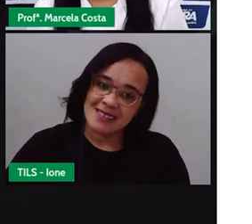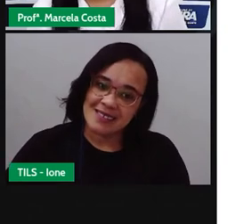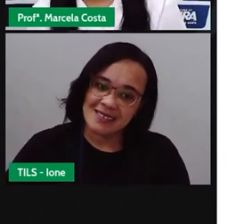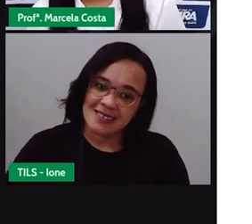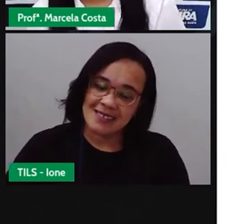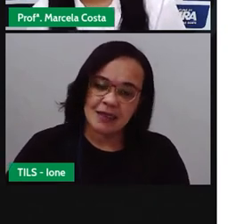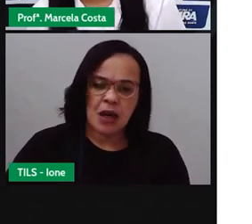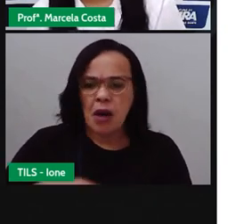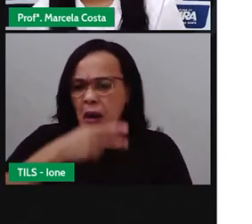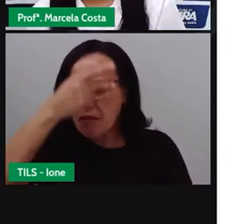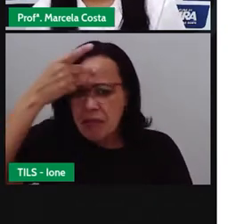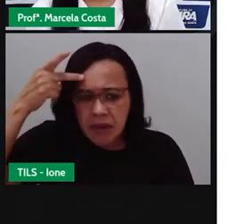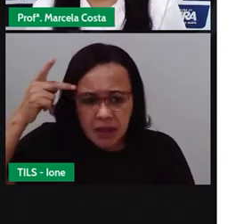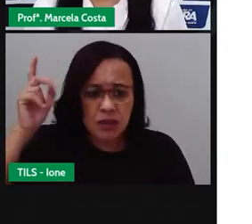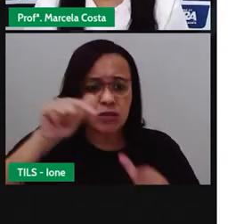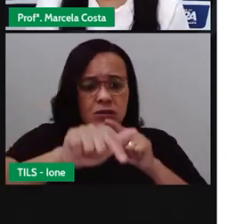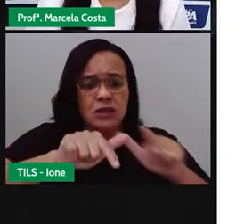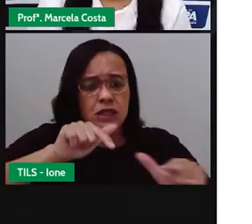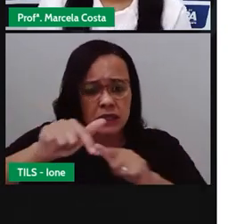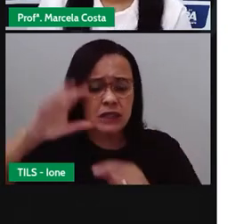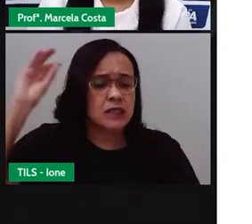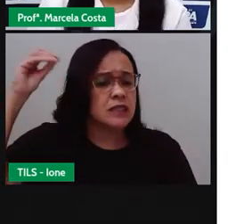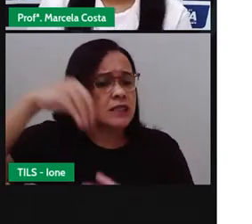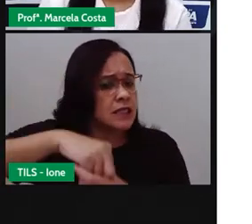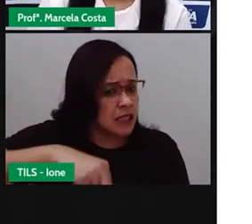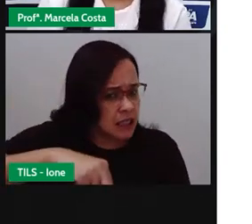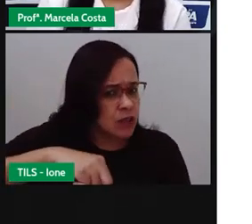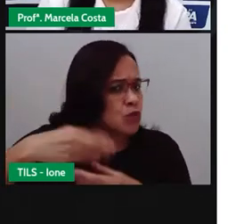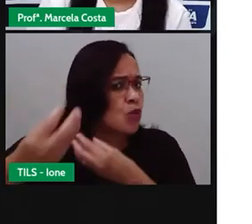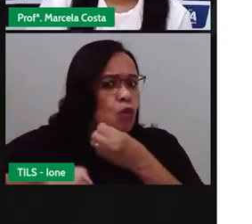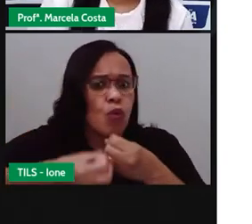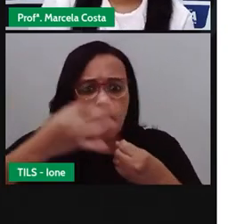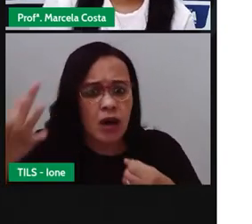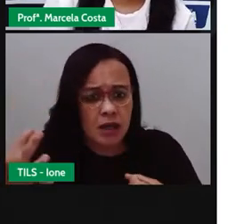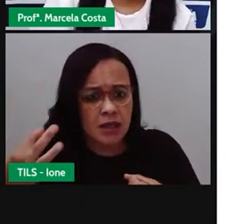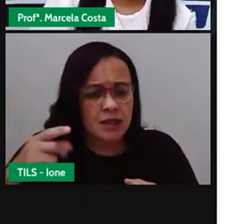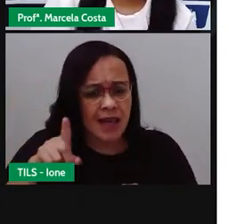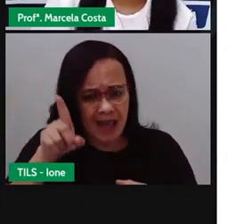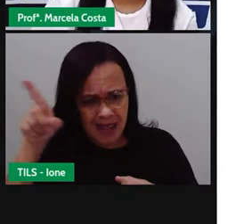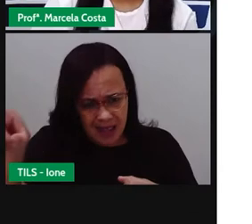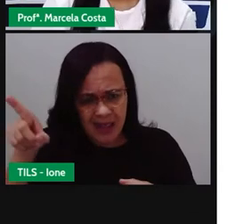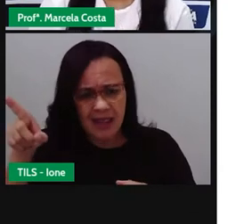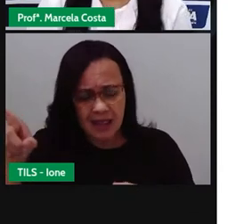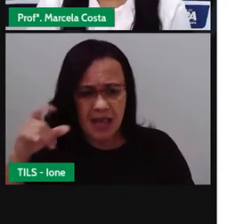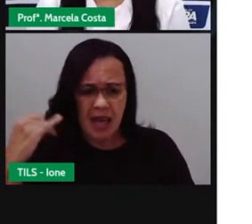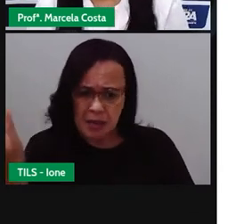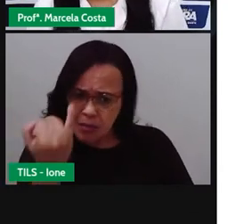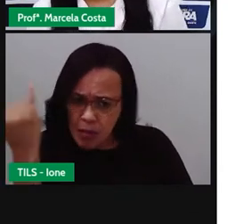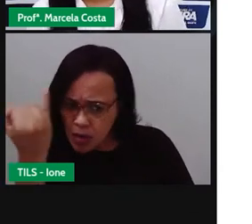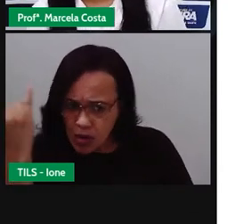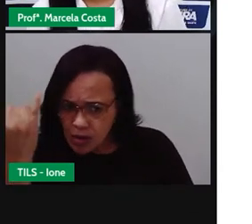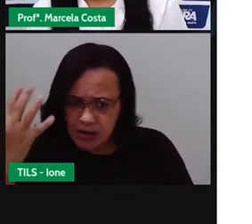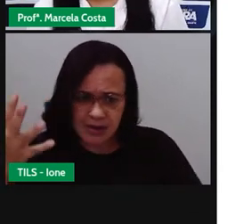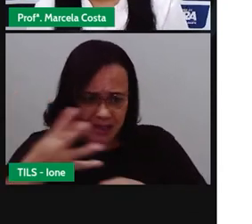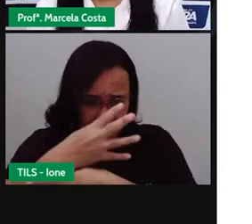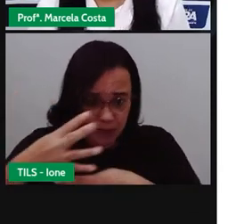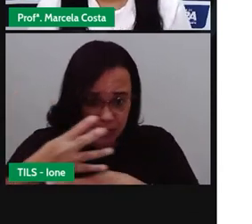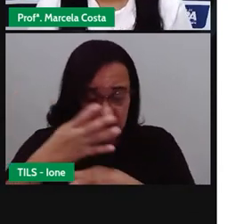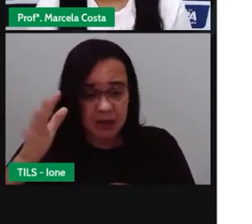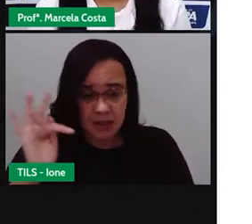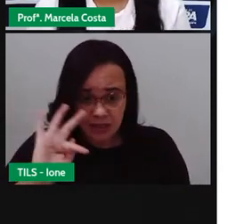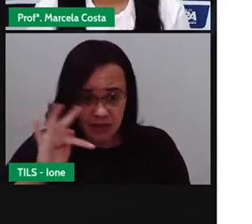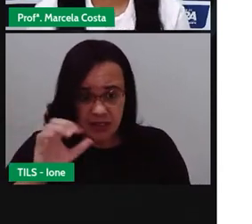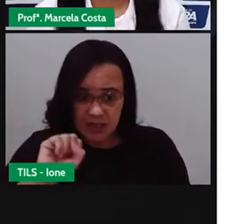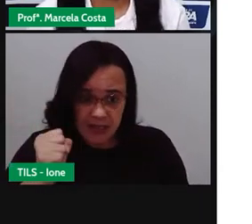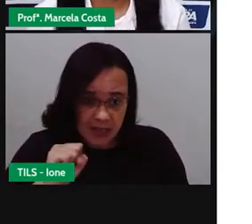quando as pessoas trabalham ali, ele é importante para a economia da nossa cidade, que produtos que costumam